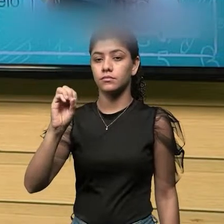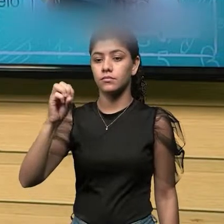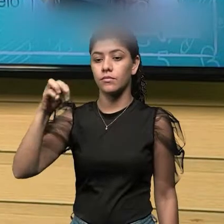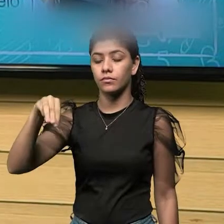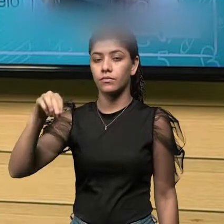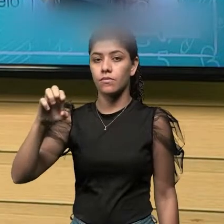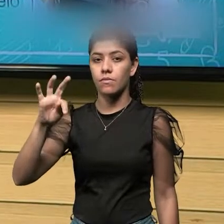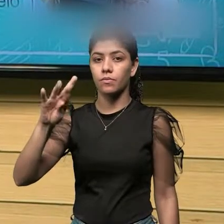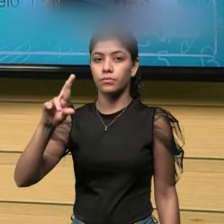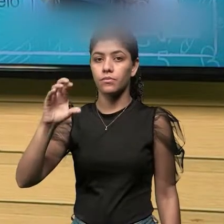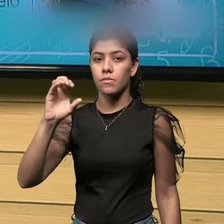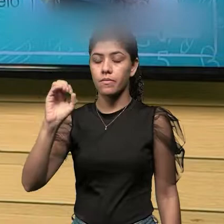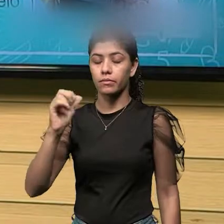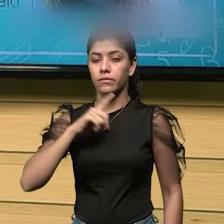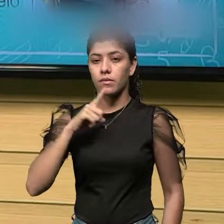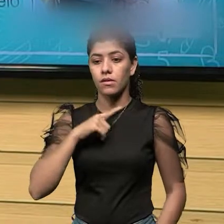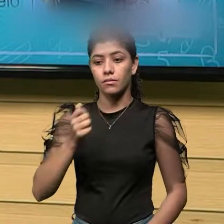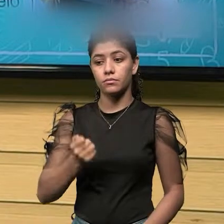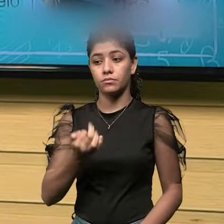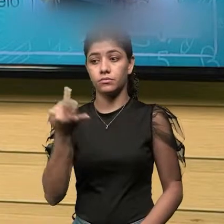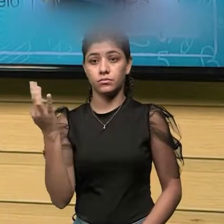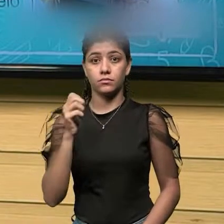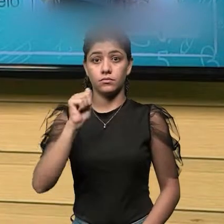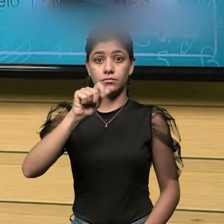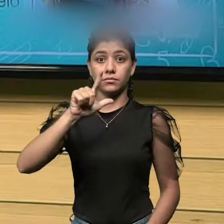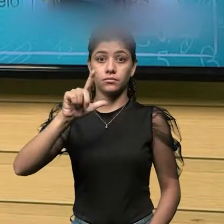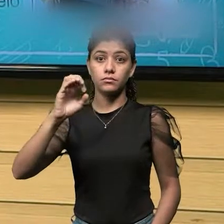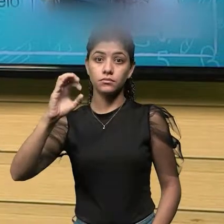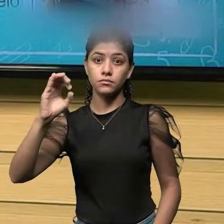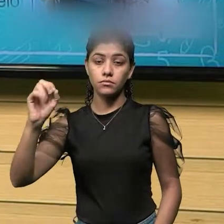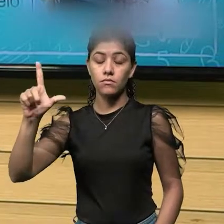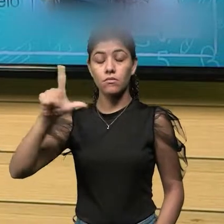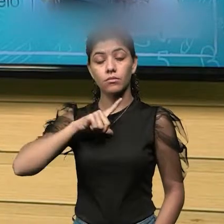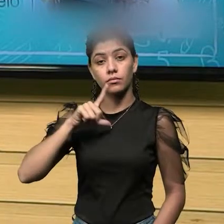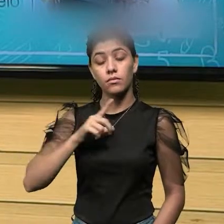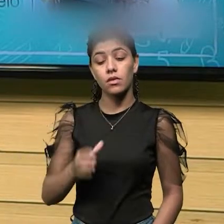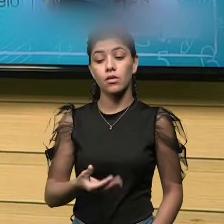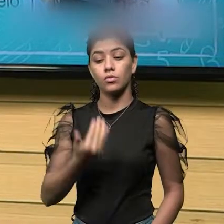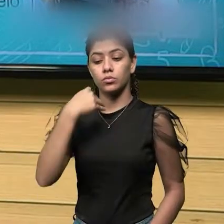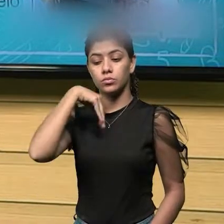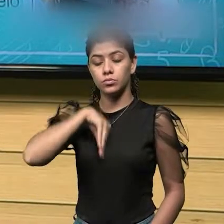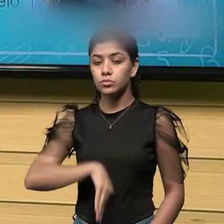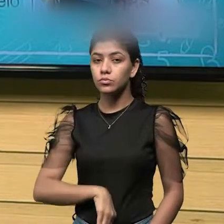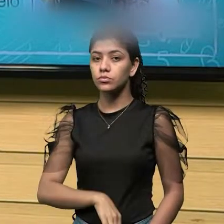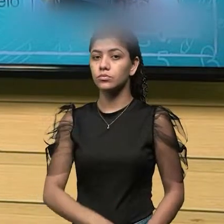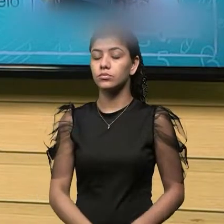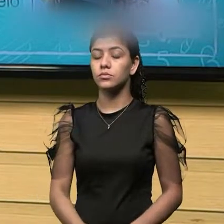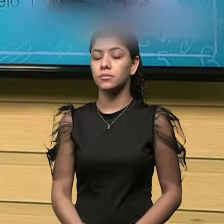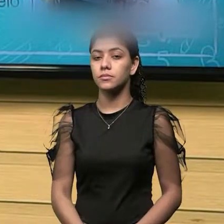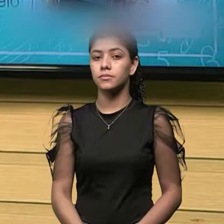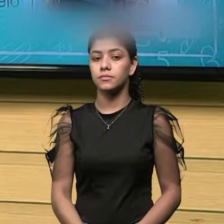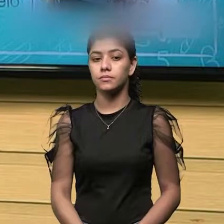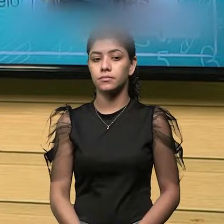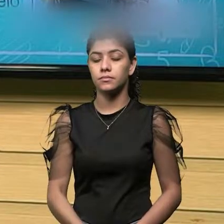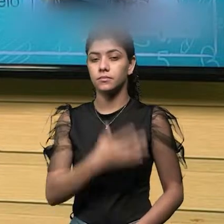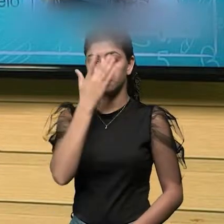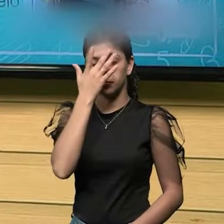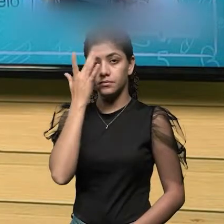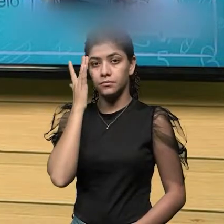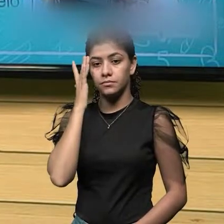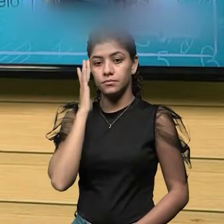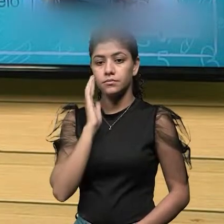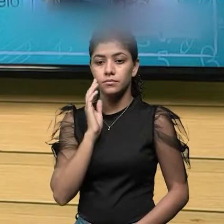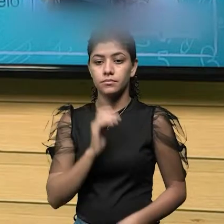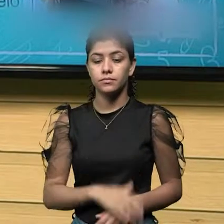medir o teor de álcool presente dentro ali do organismo da pessoa, para saber se o